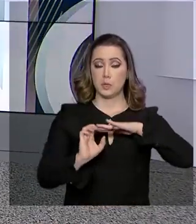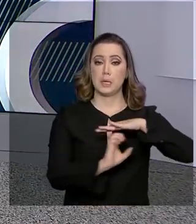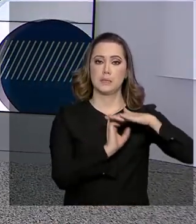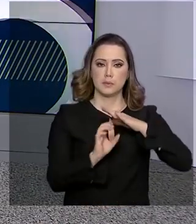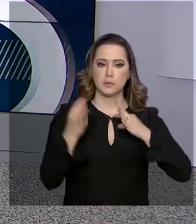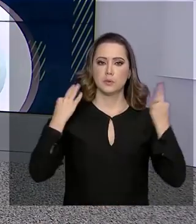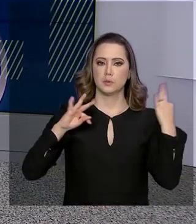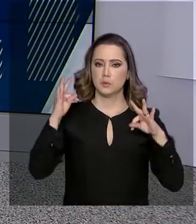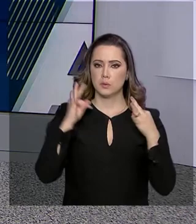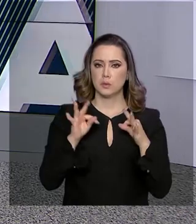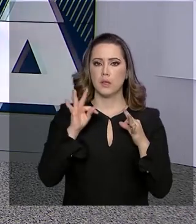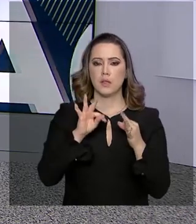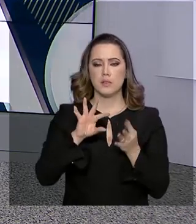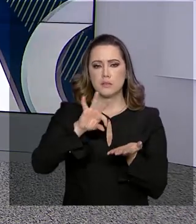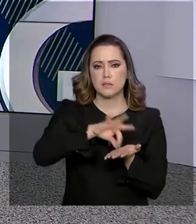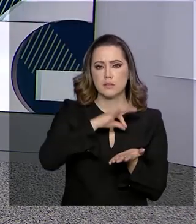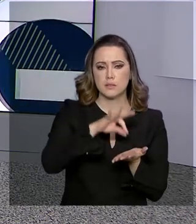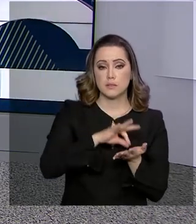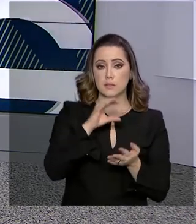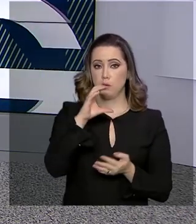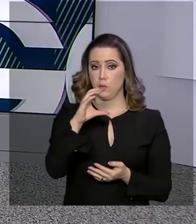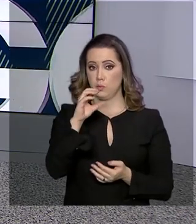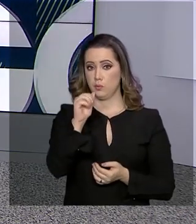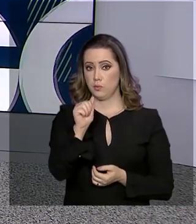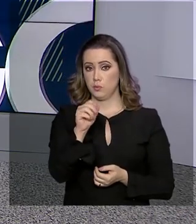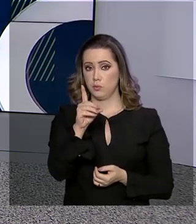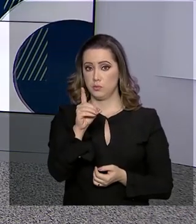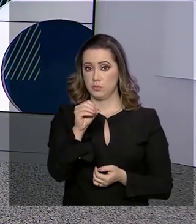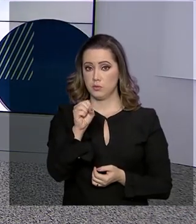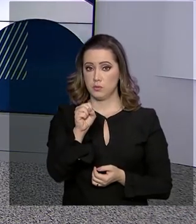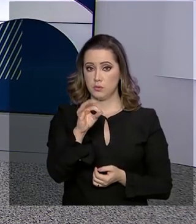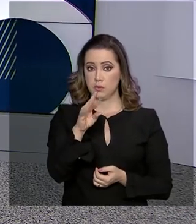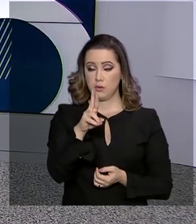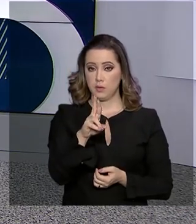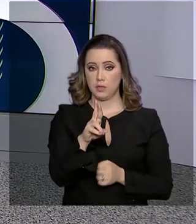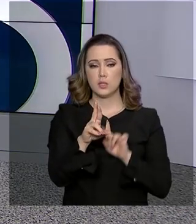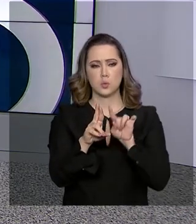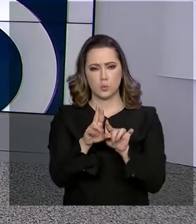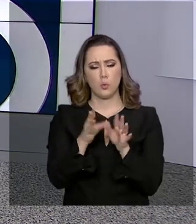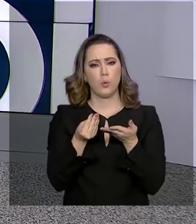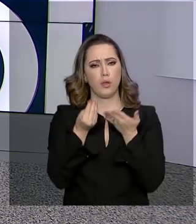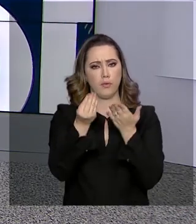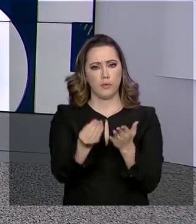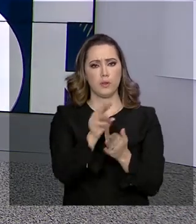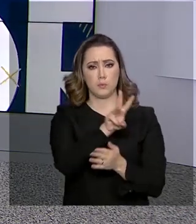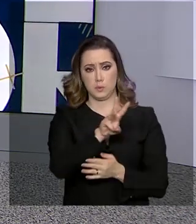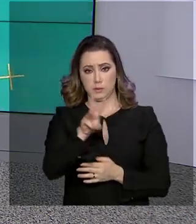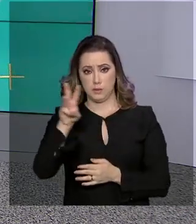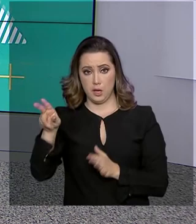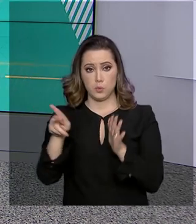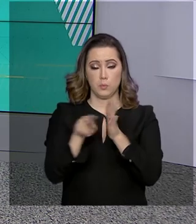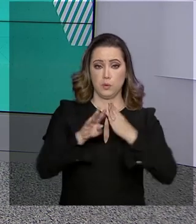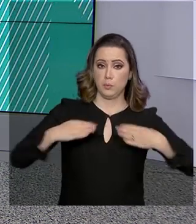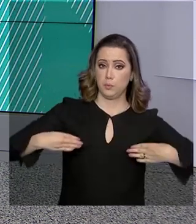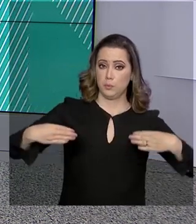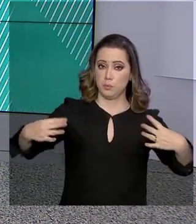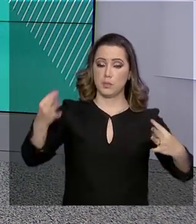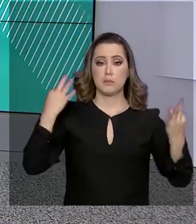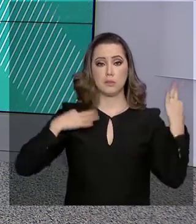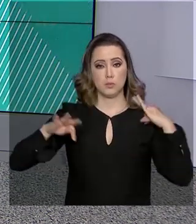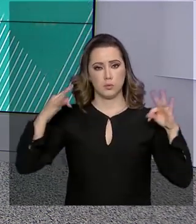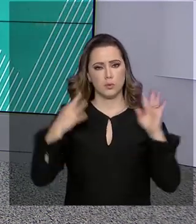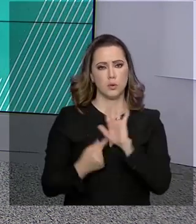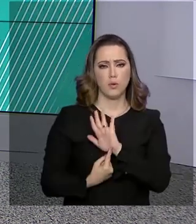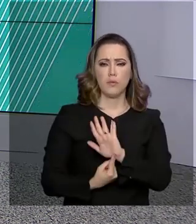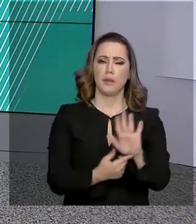empresas de turismo que se registraram no Cadastur, o Cadastro de Prestadores de Serviços Turísticos do Ministério do Turismo. Além de garantir